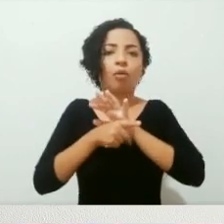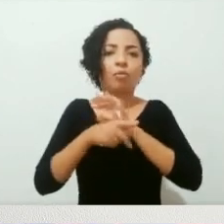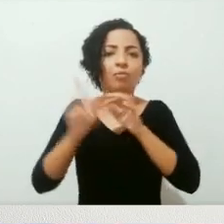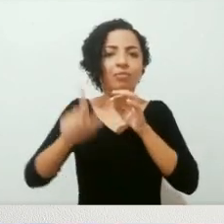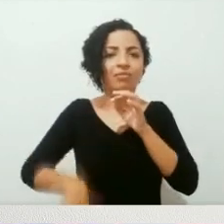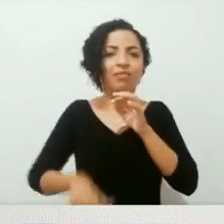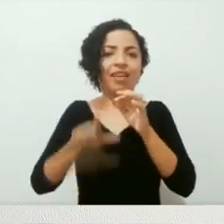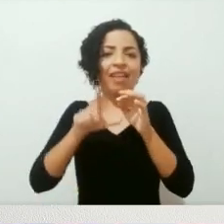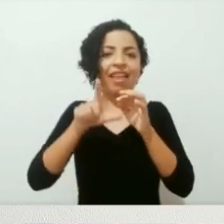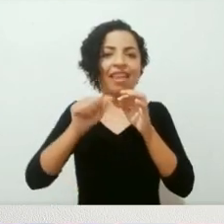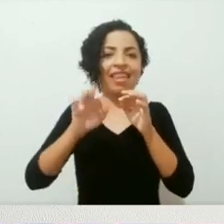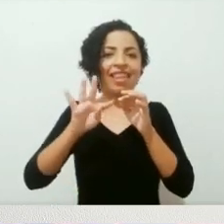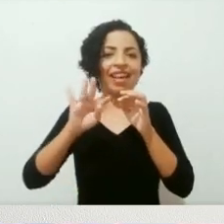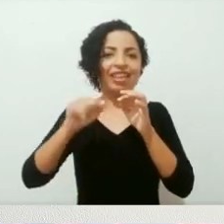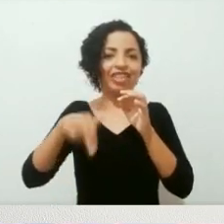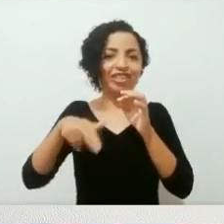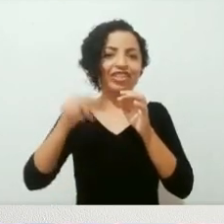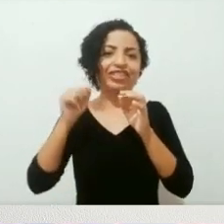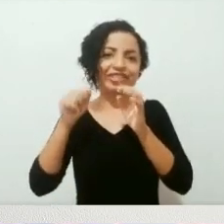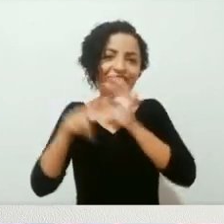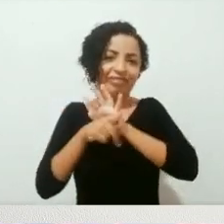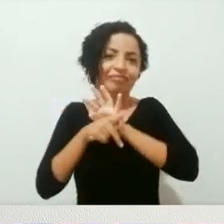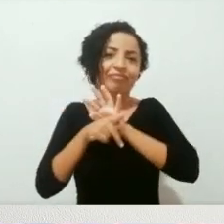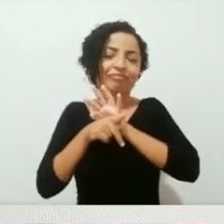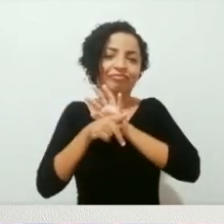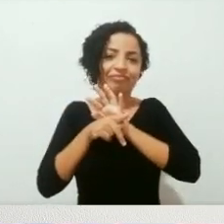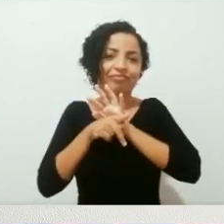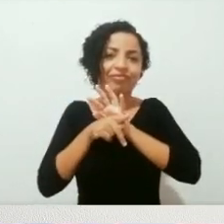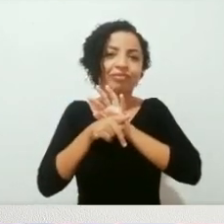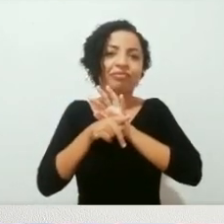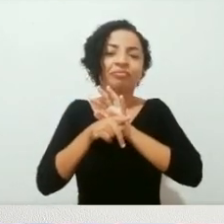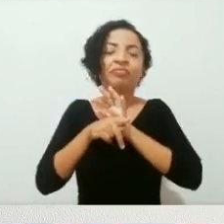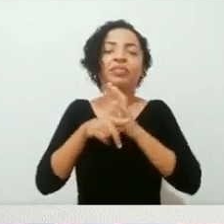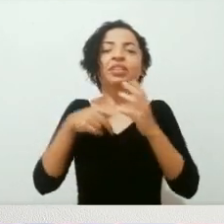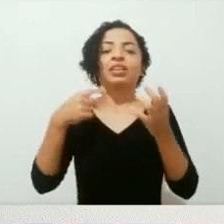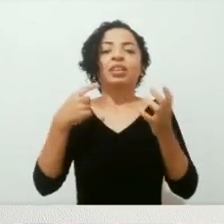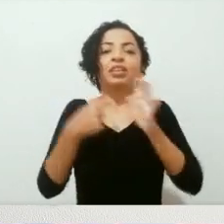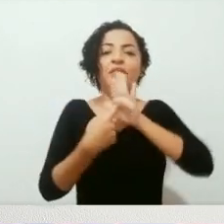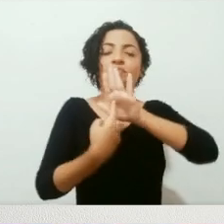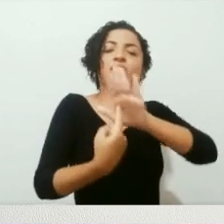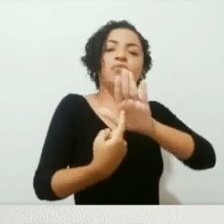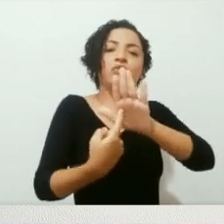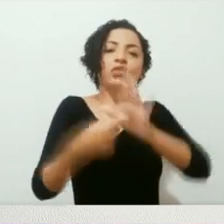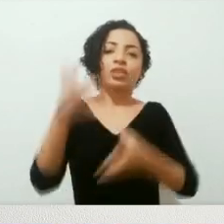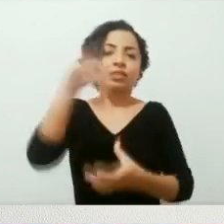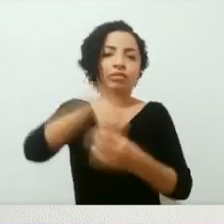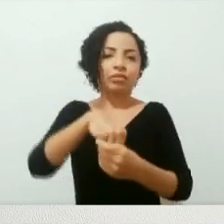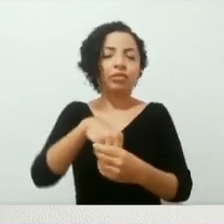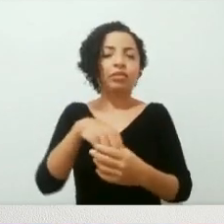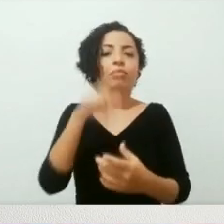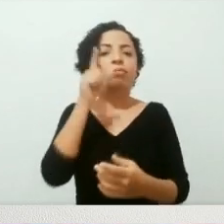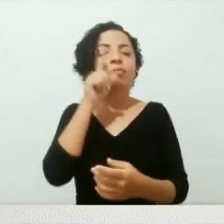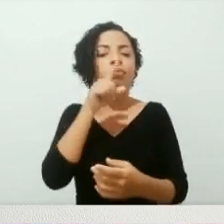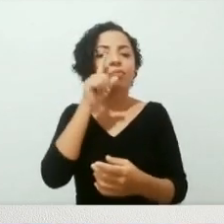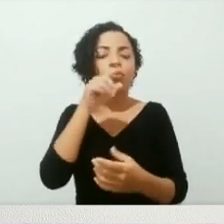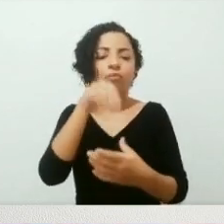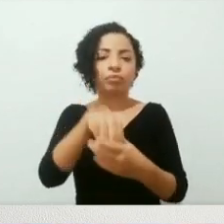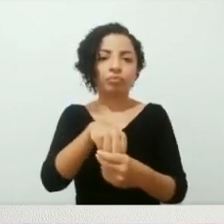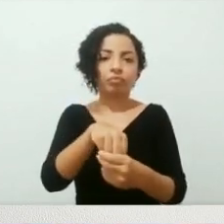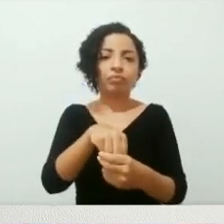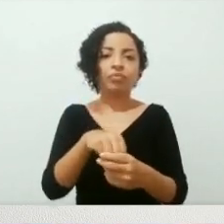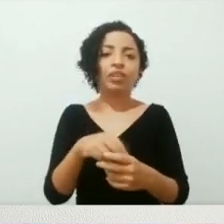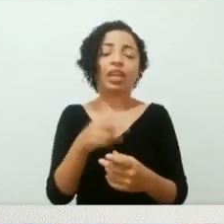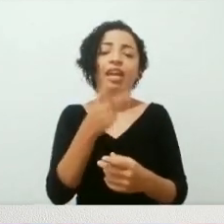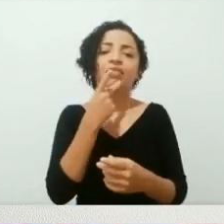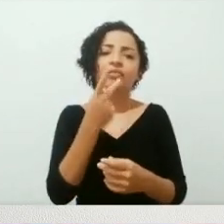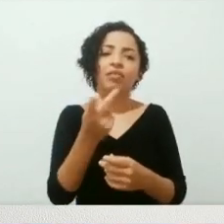e isso é muito importante porque ela influencia e traz o que há de melhor da cultura latina para dentro dos Estados Unidos. E aqui ela traz